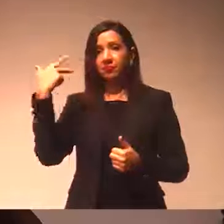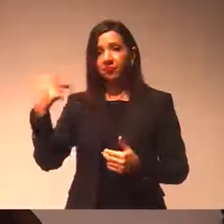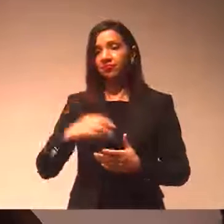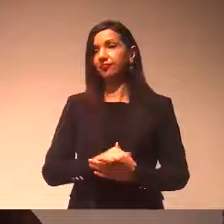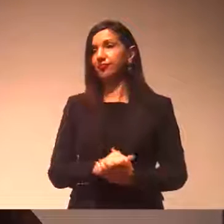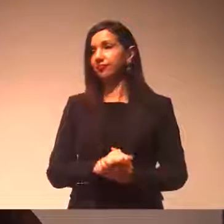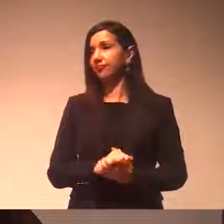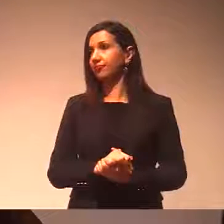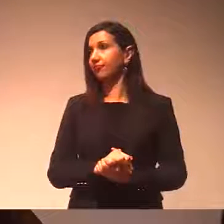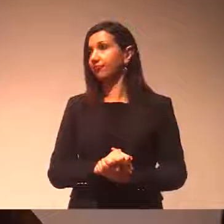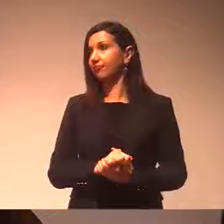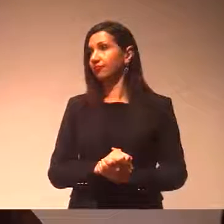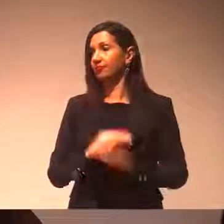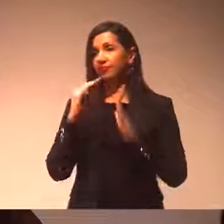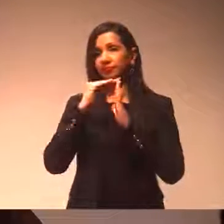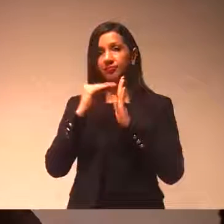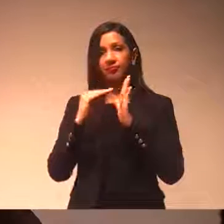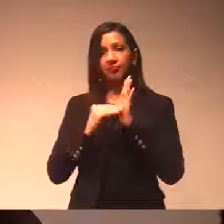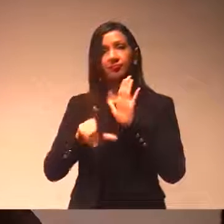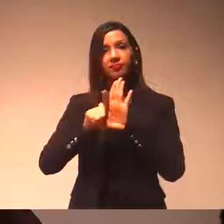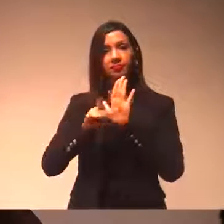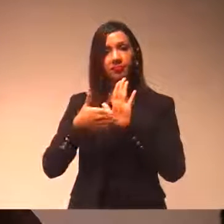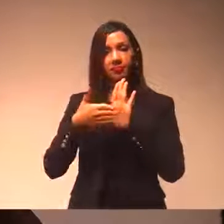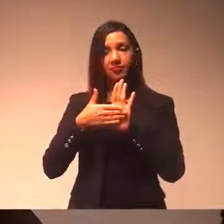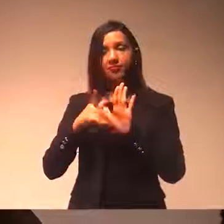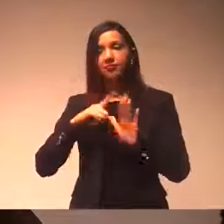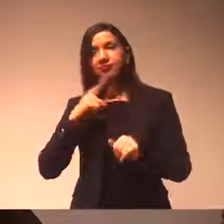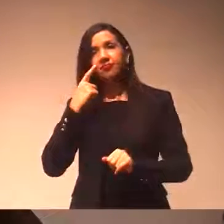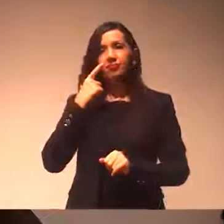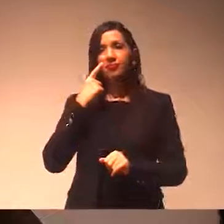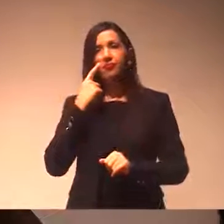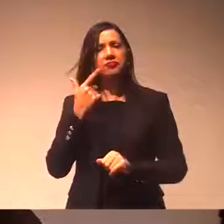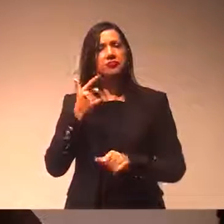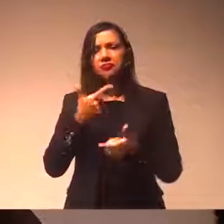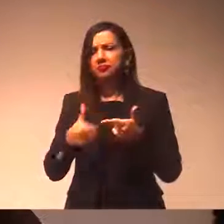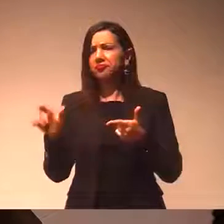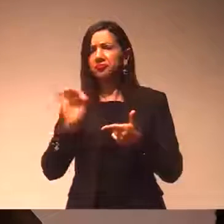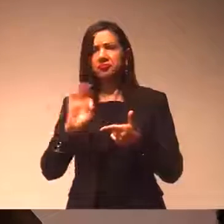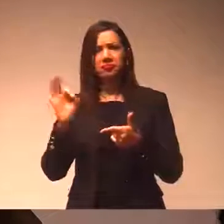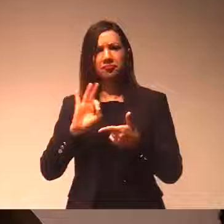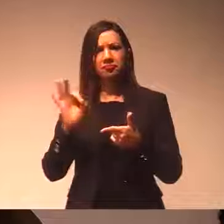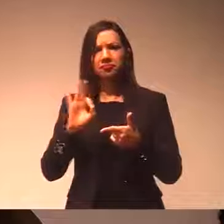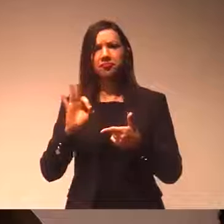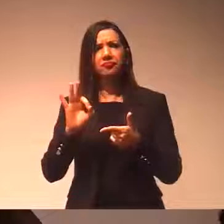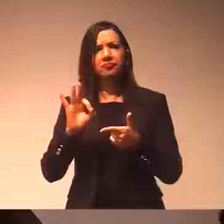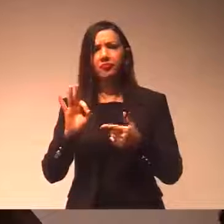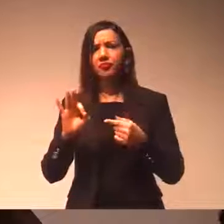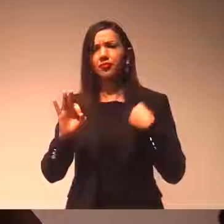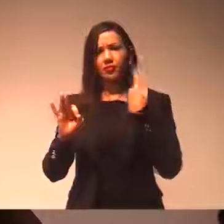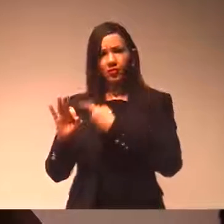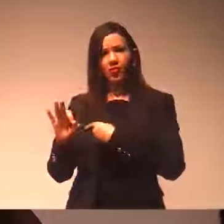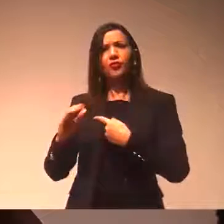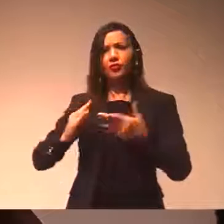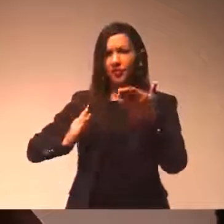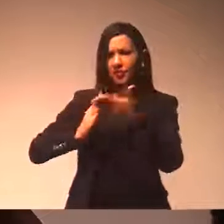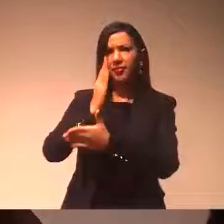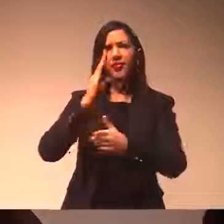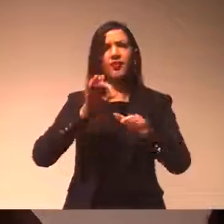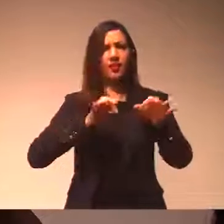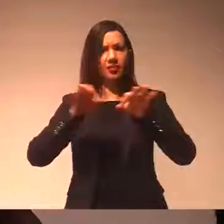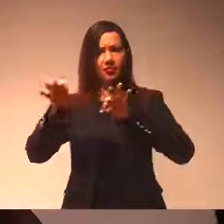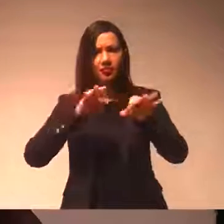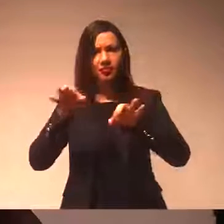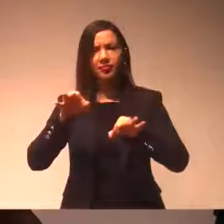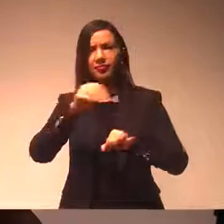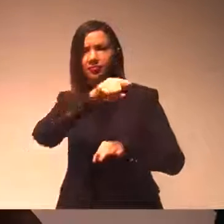que cabem ao Legislativo. Mas, diante da dúvida, não teria problema nenhum de aprovar o projeto que foi aprovado. Se há alguma